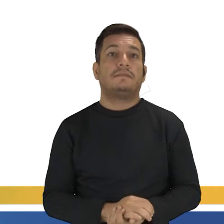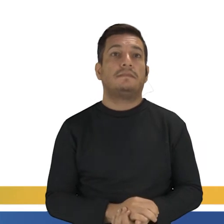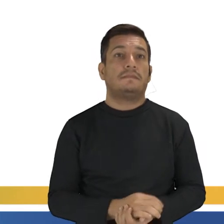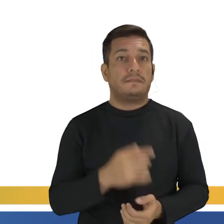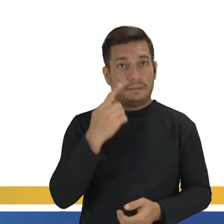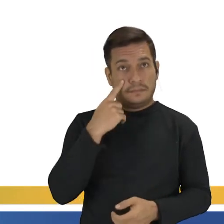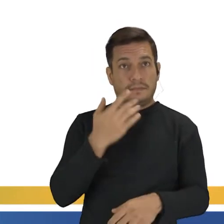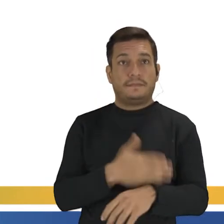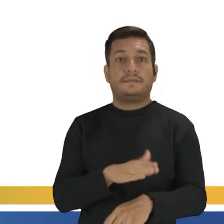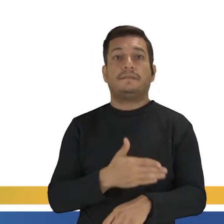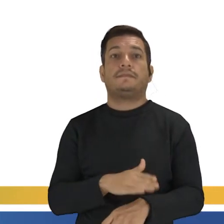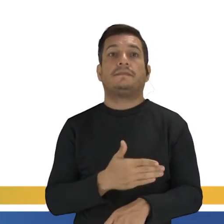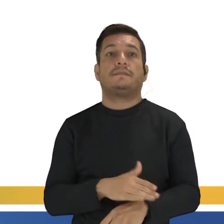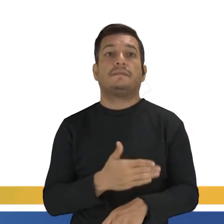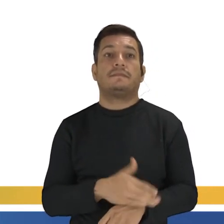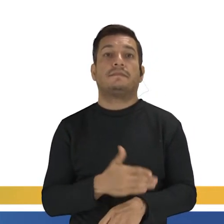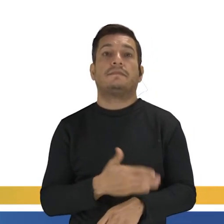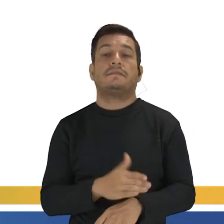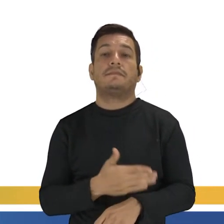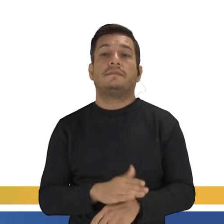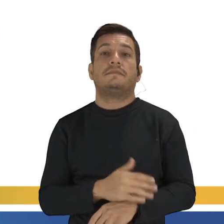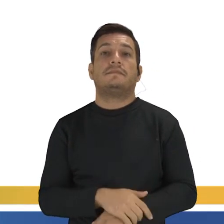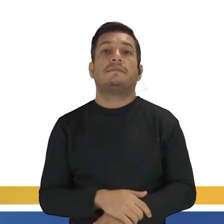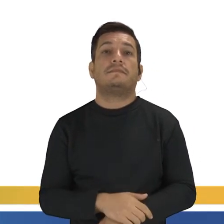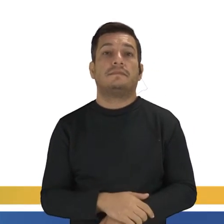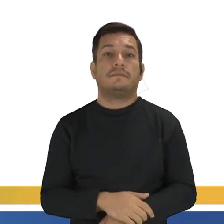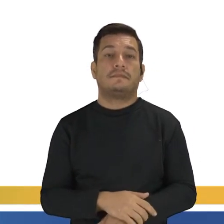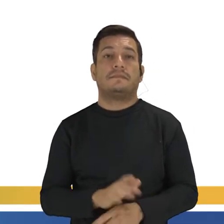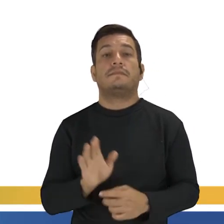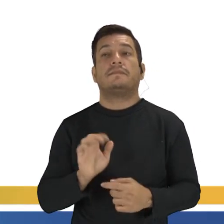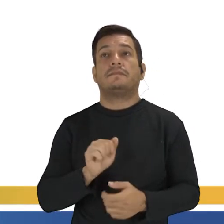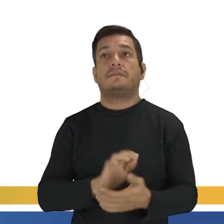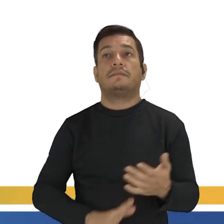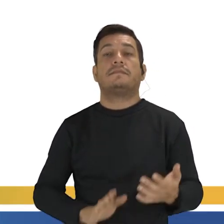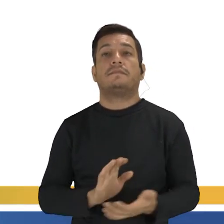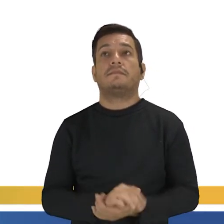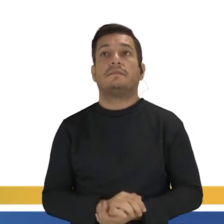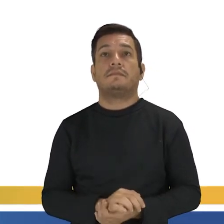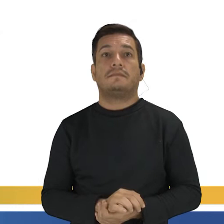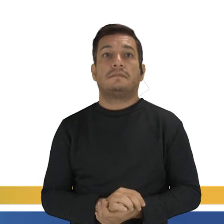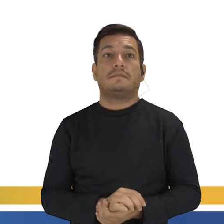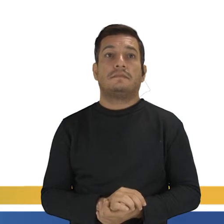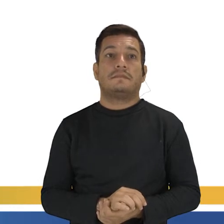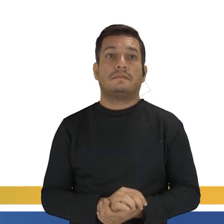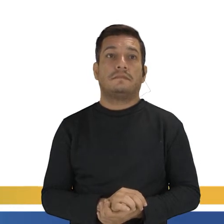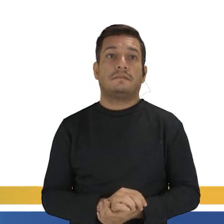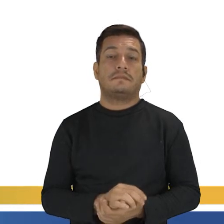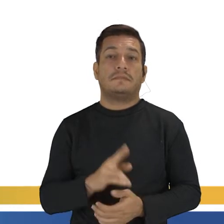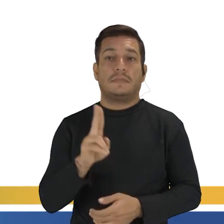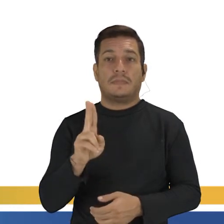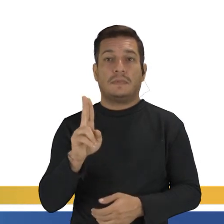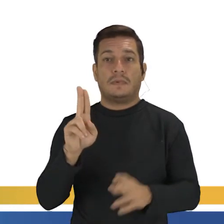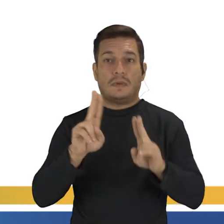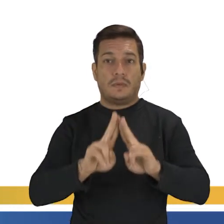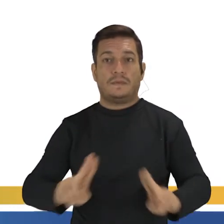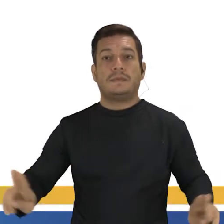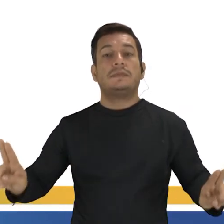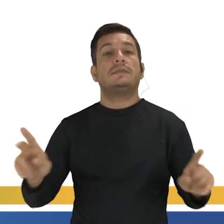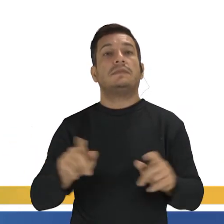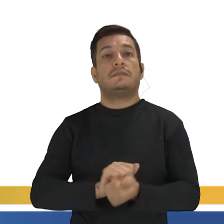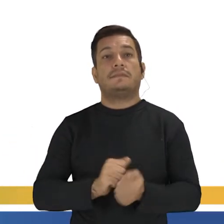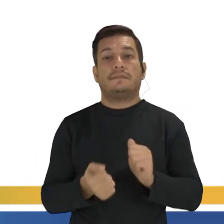gente exercitar rapidinho aí essa nossa temática, eu trouxe aqui um exercício, né? Da Universidade Federal de Santa Catarina, ele foi